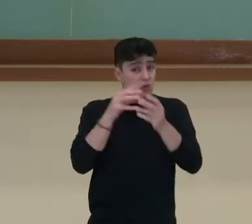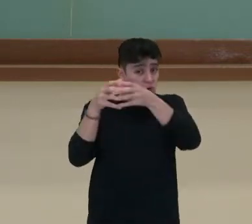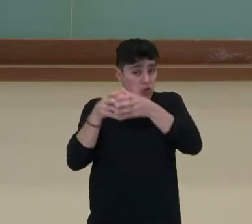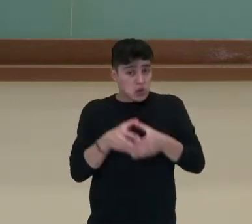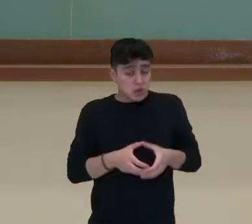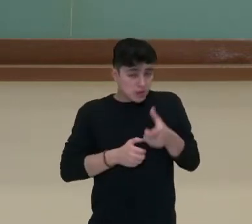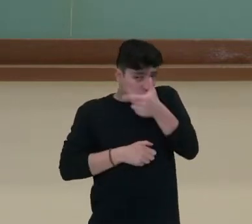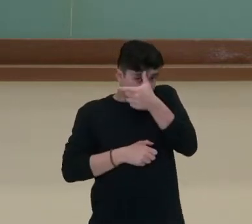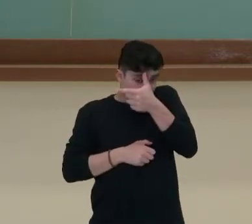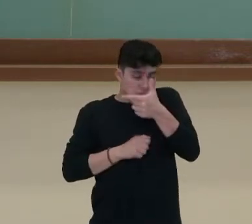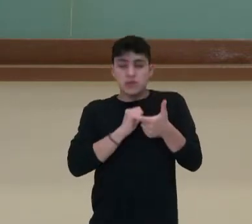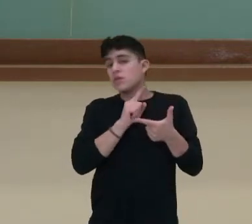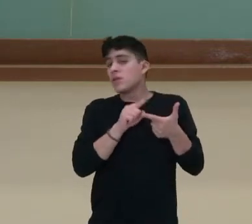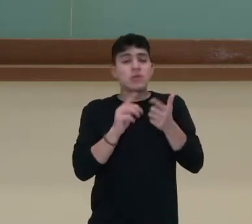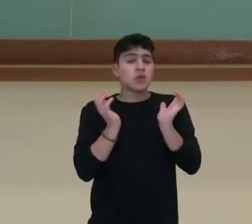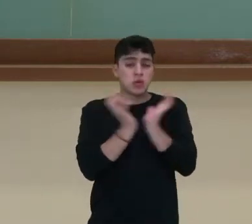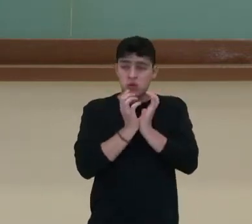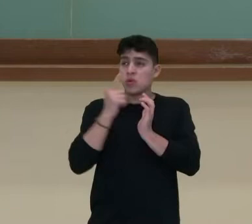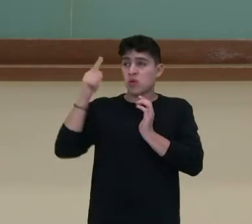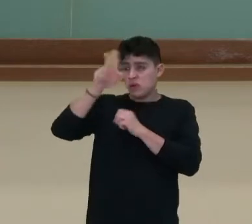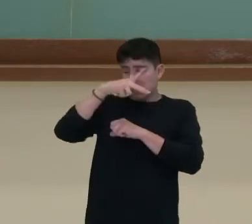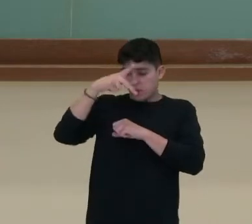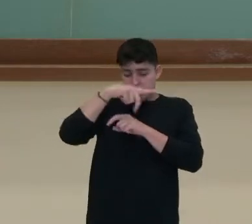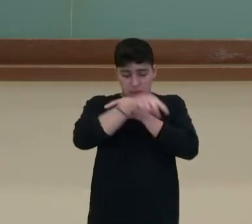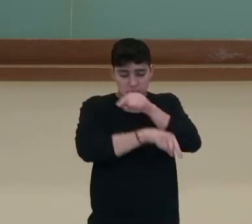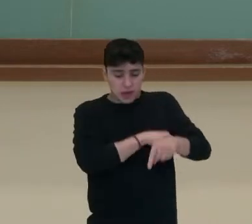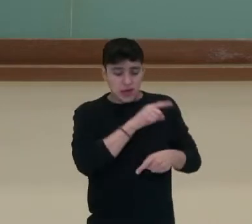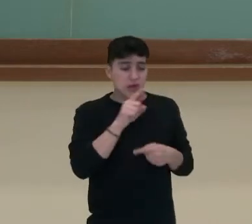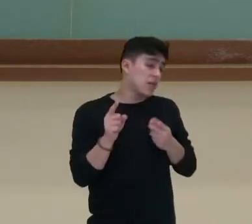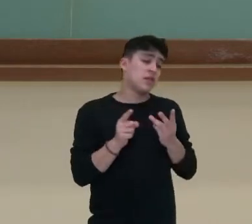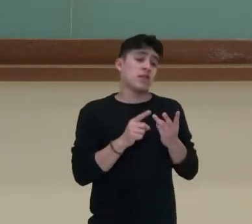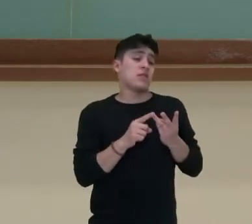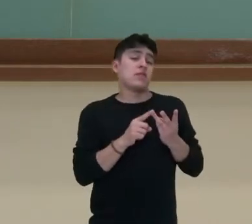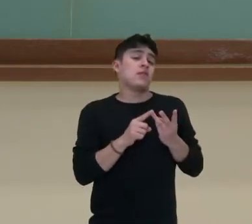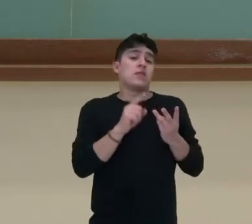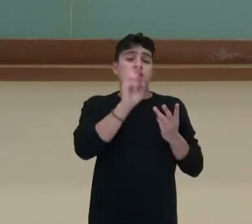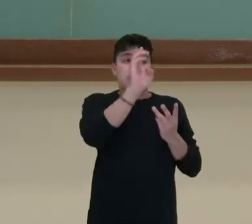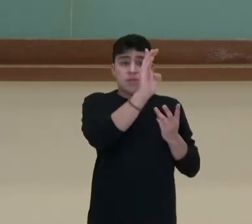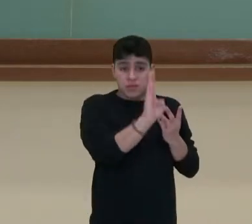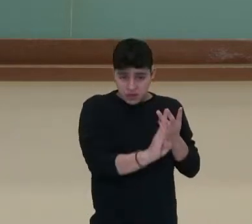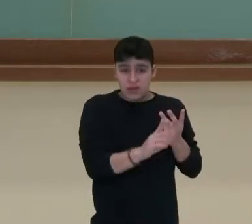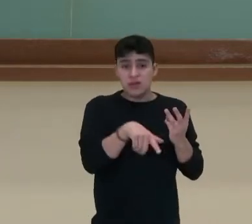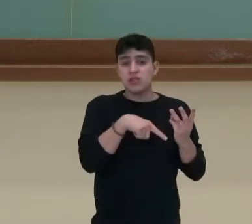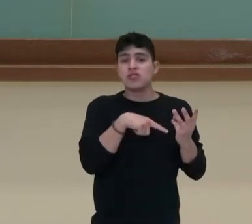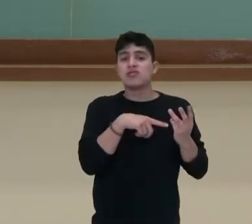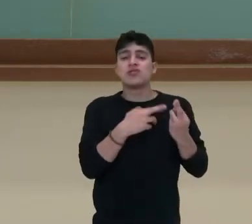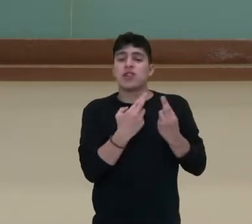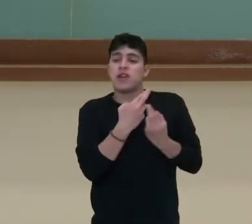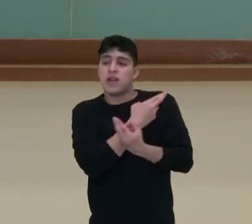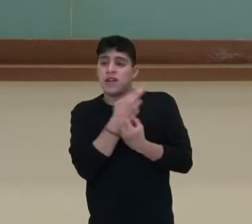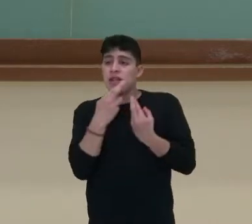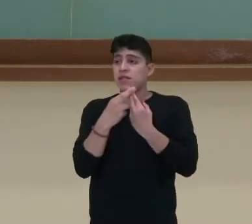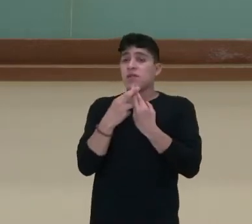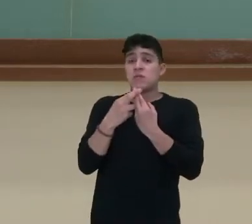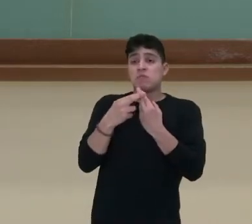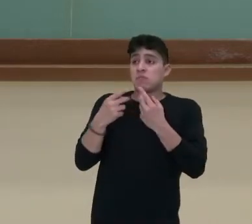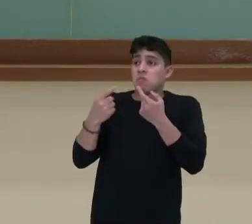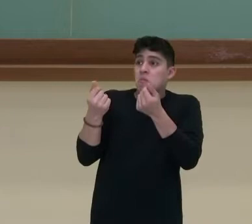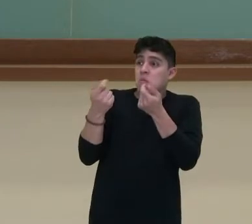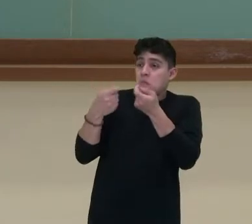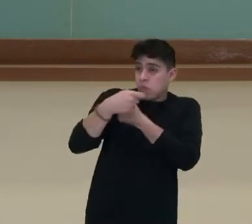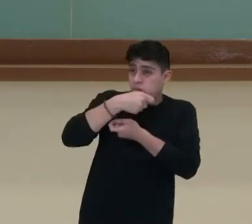também possuía relações comerciais muito importantes com essas duas alianças militares.